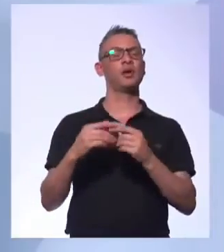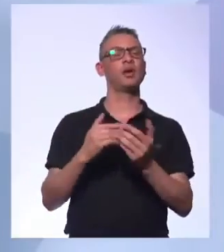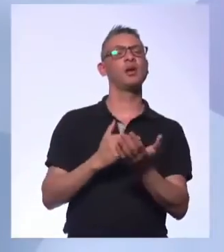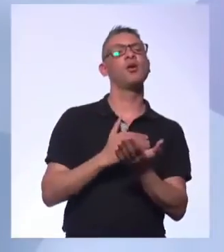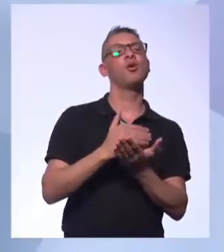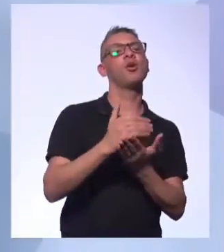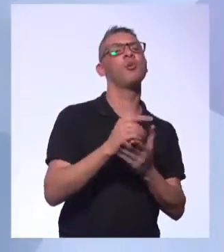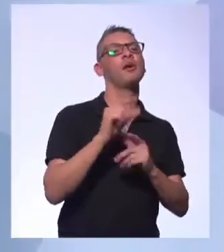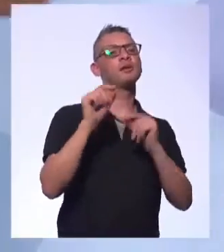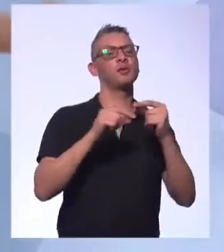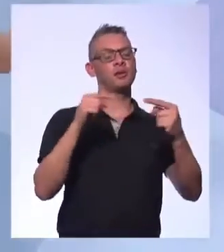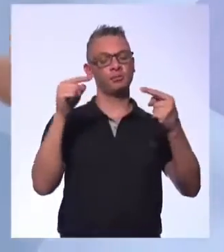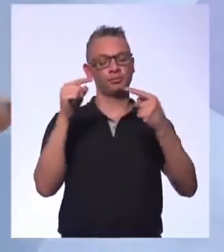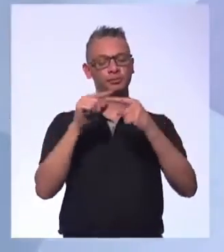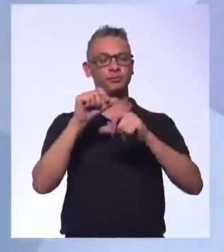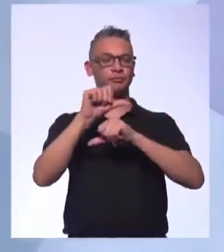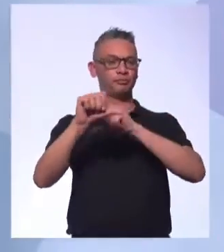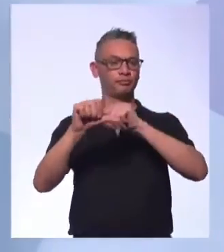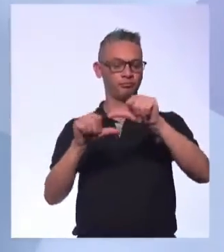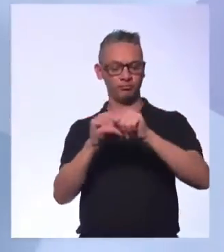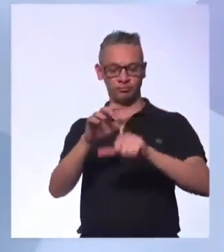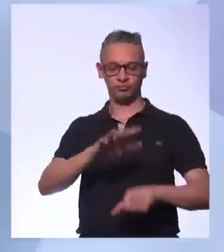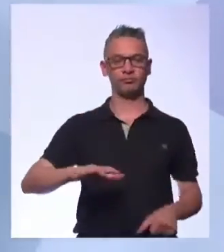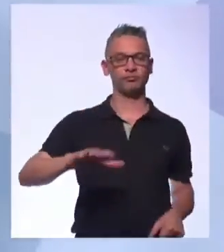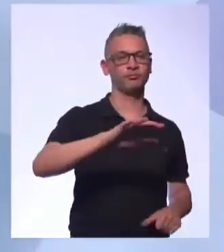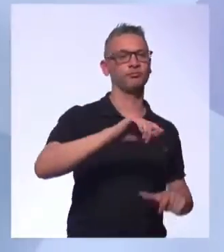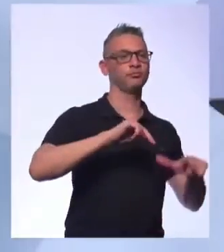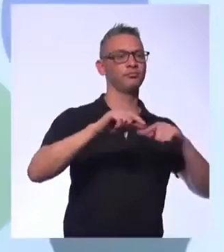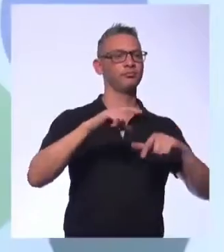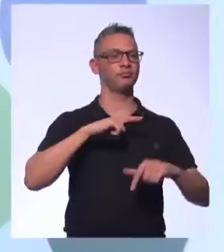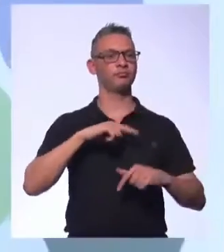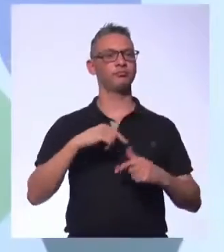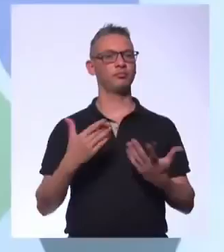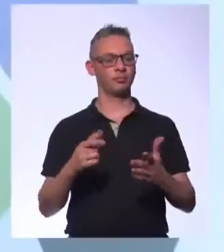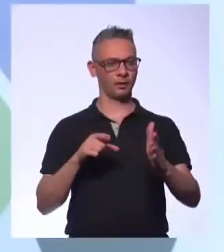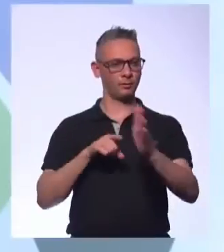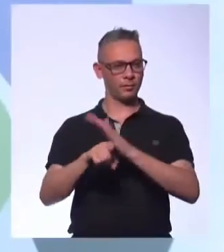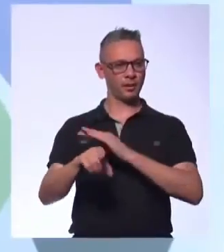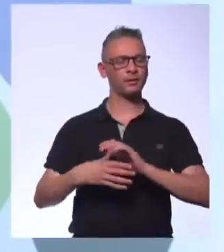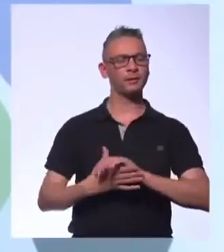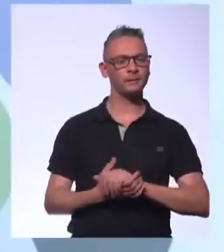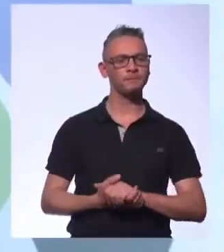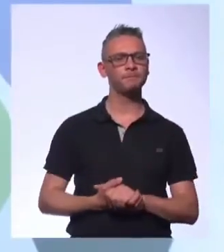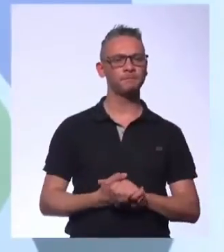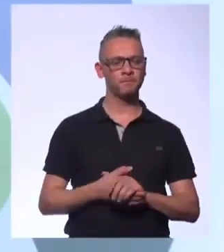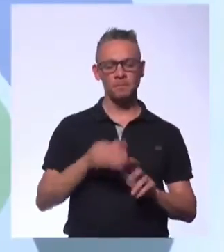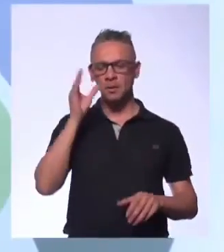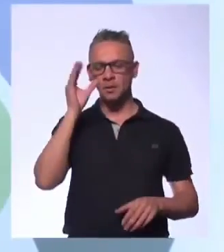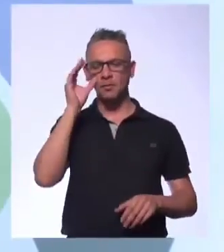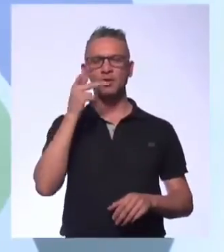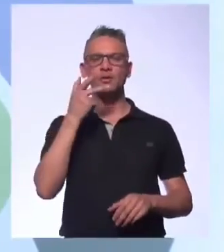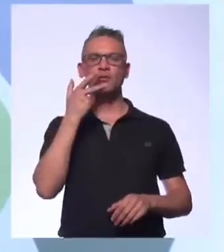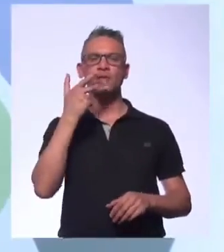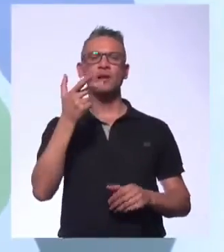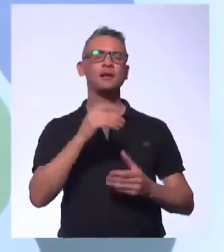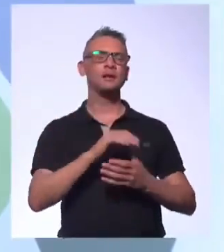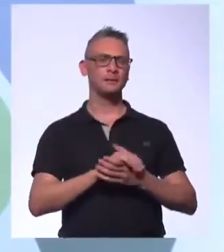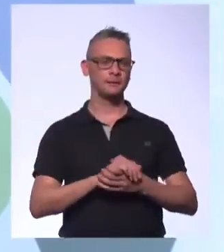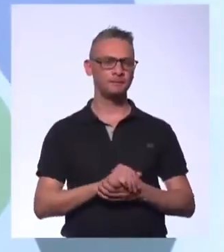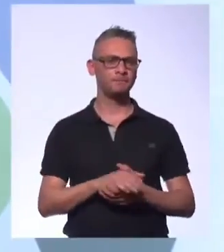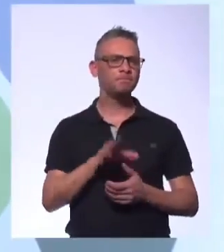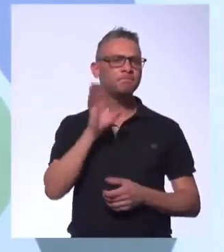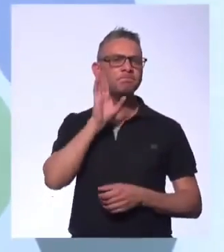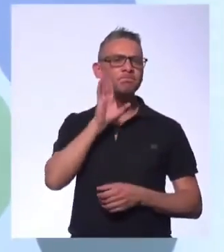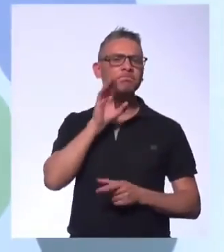executar isso e transforma o meio que você vive. Exato. Você pode perguntar uma coisa? Pode, por favor. curioso. Você falando, eu achei bem legal